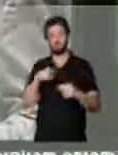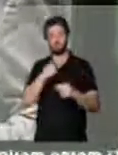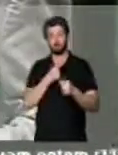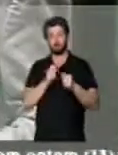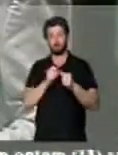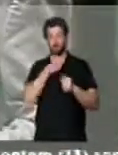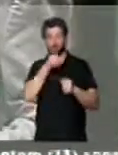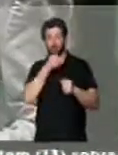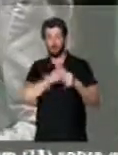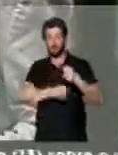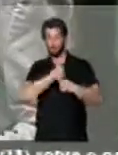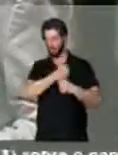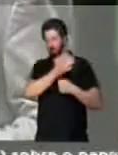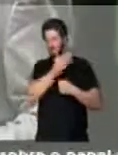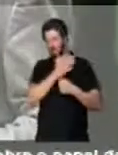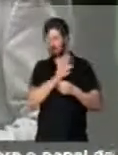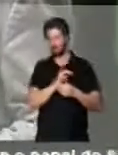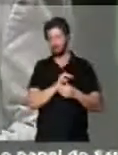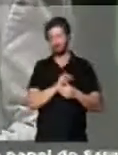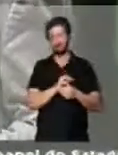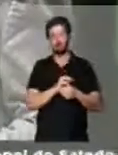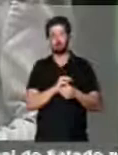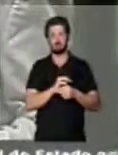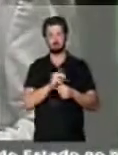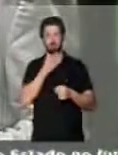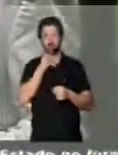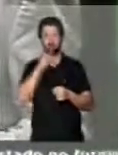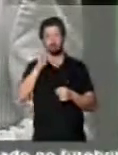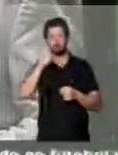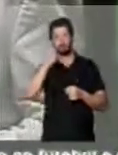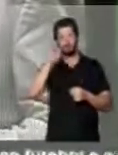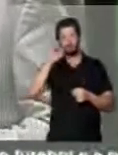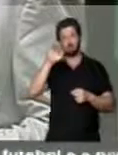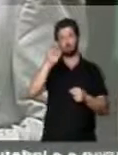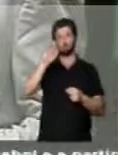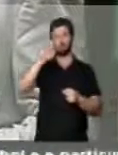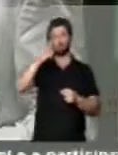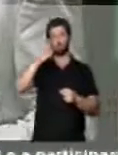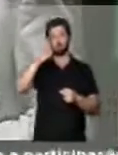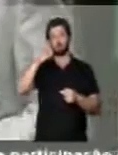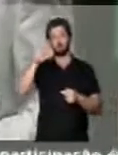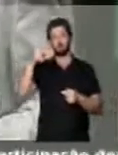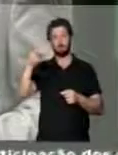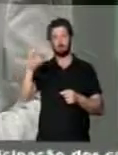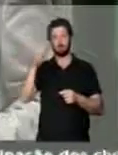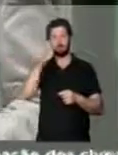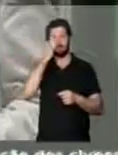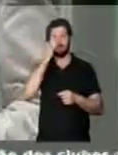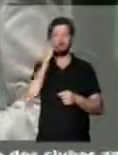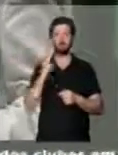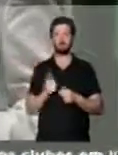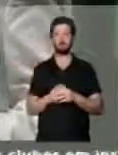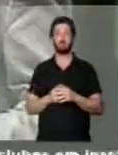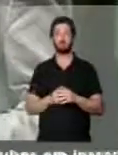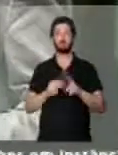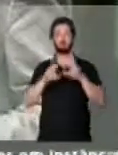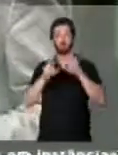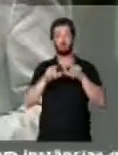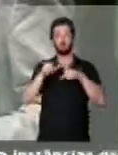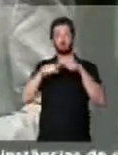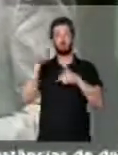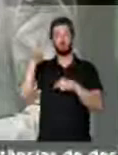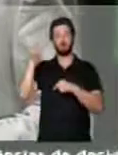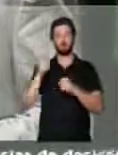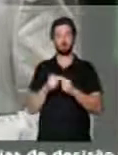reportagem o ano passado do repórter Francisco José, que tem muita ligação com aquela região, sobre o trabalho